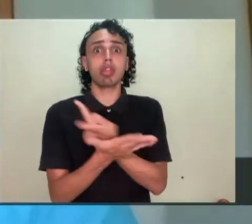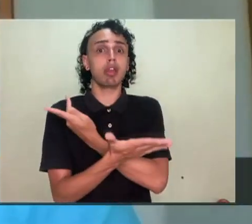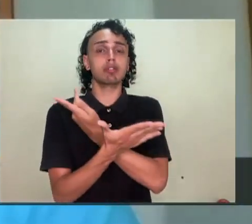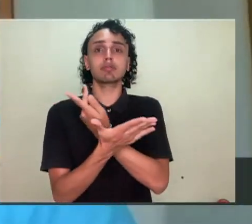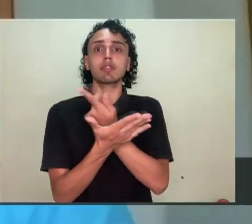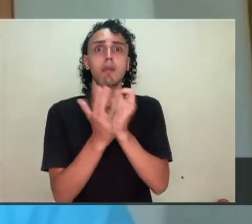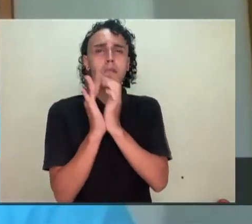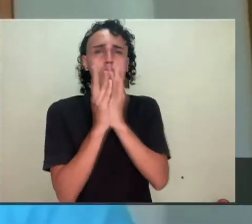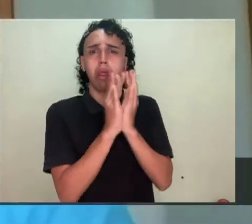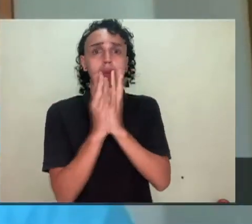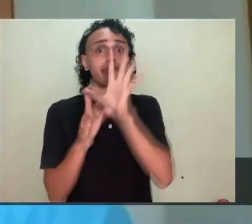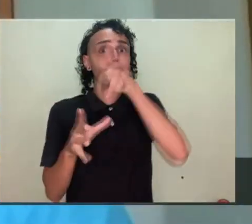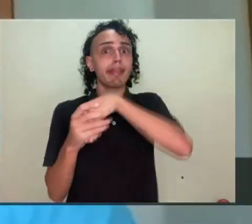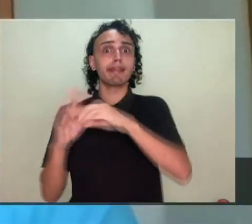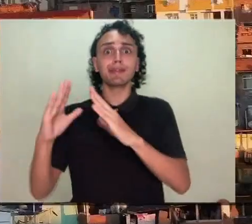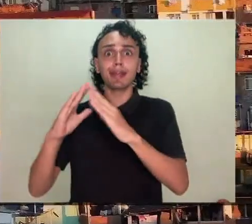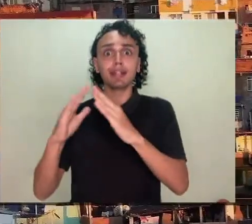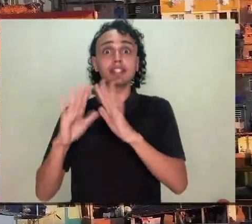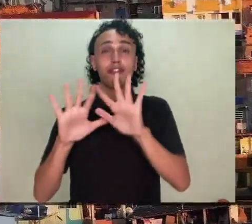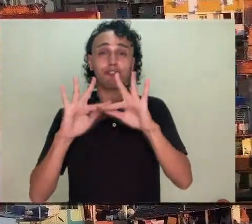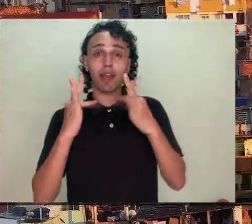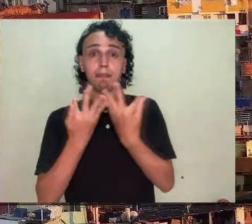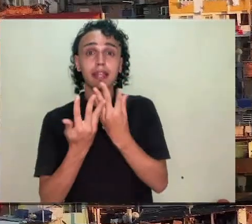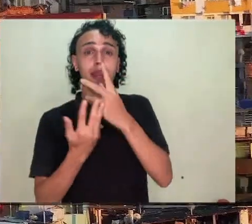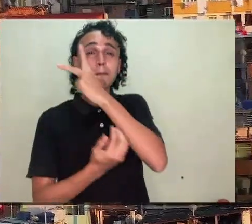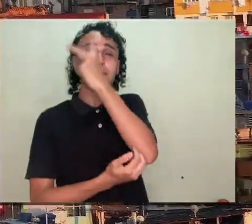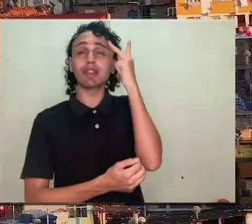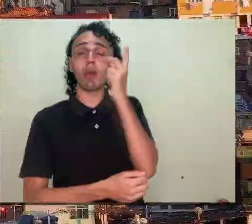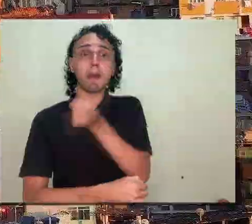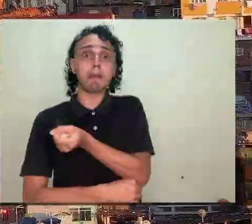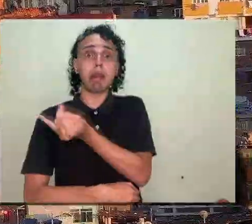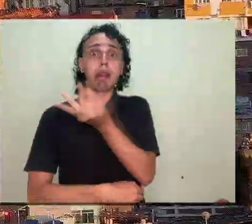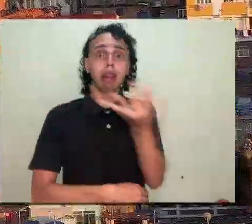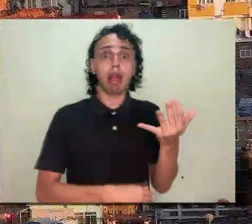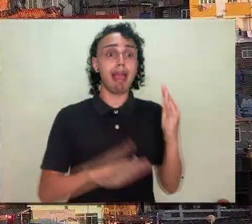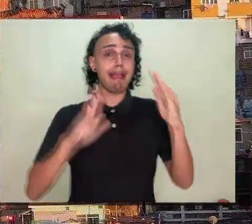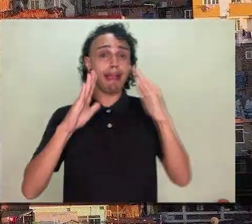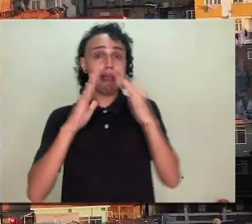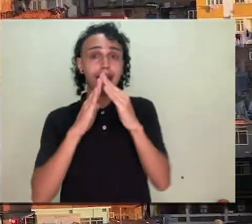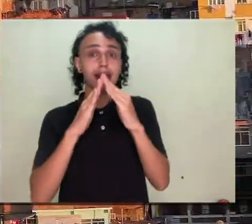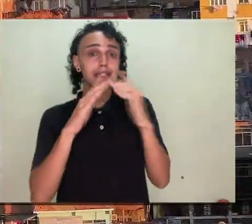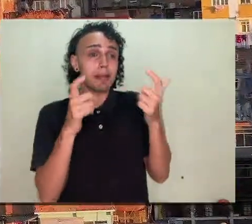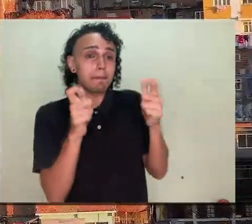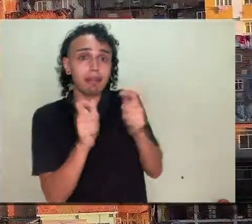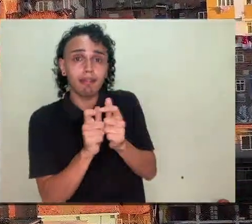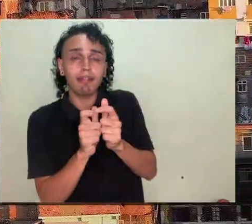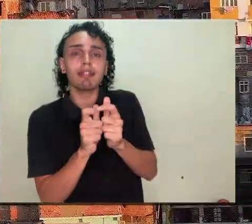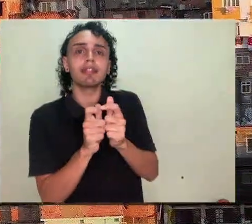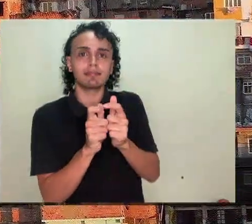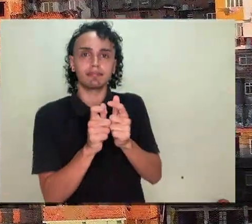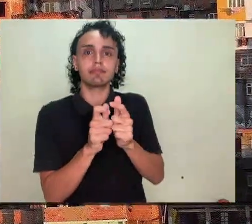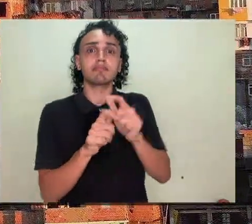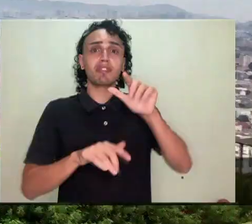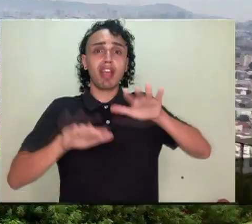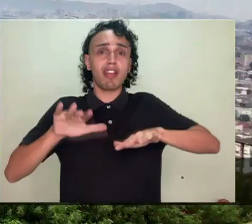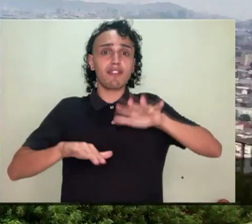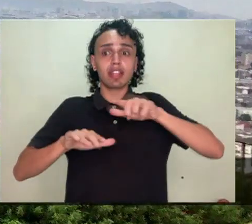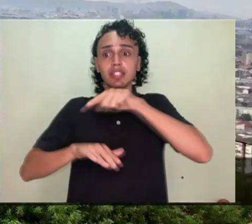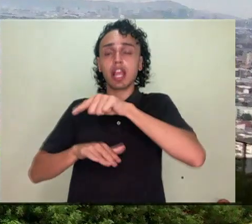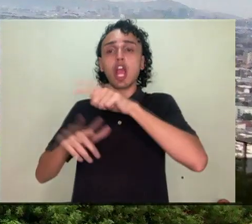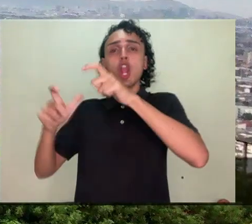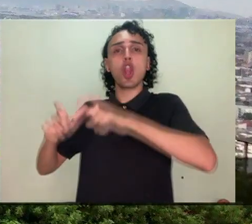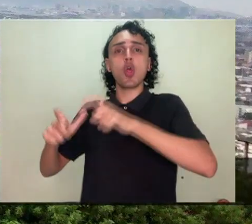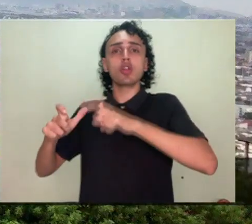já se dá na sua própria casa, que são famílias numerosas, casas pequenas e em regiões periféricas que se